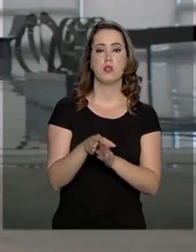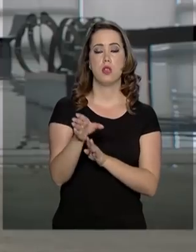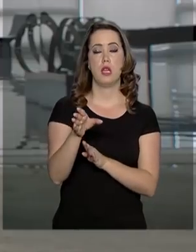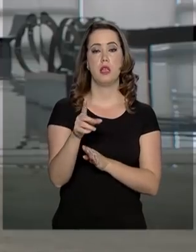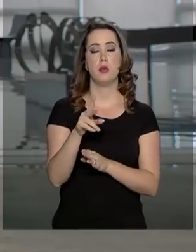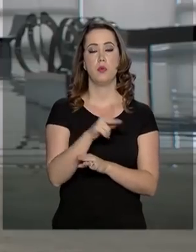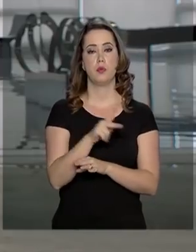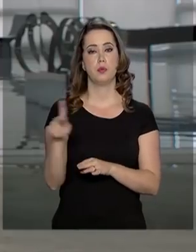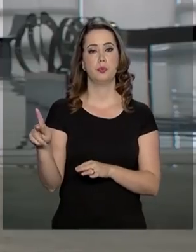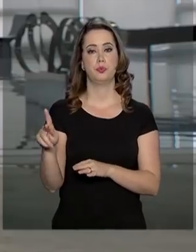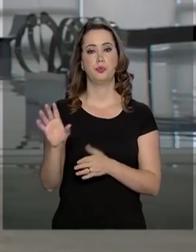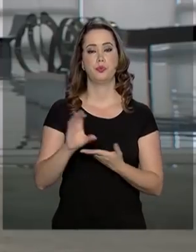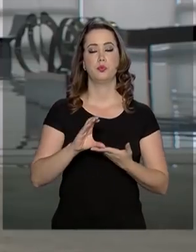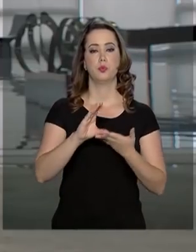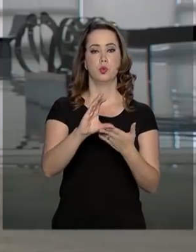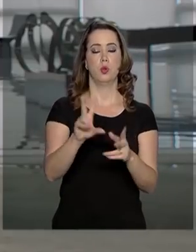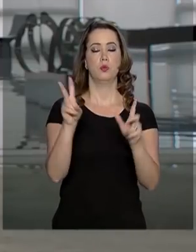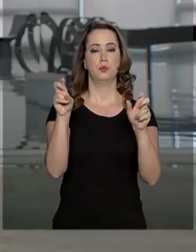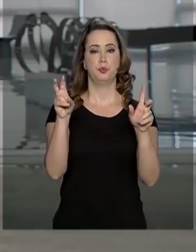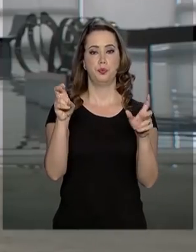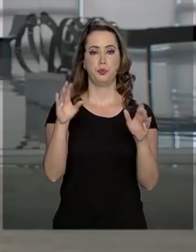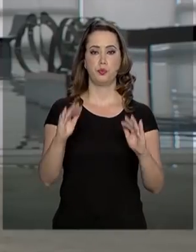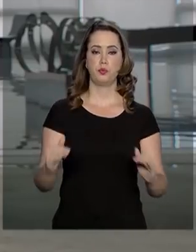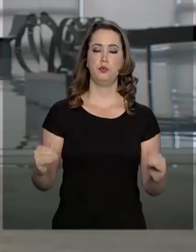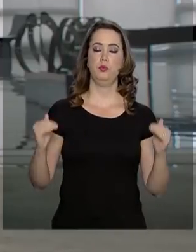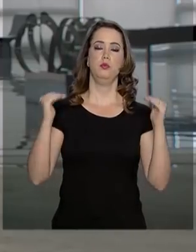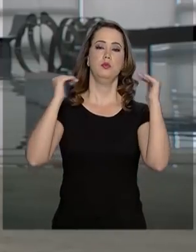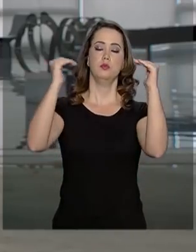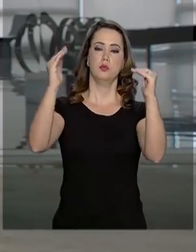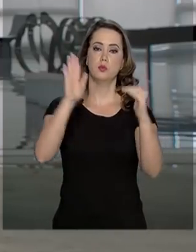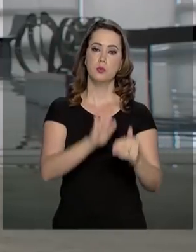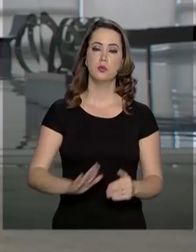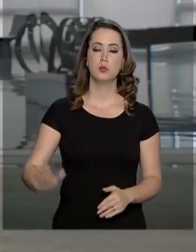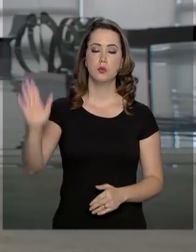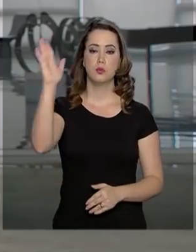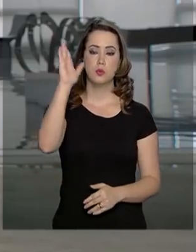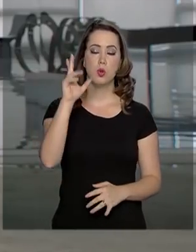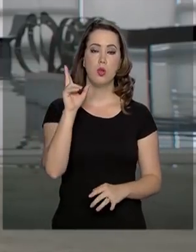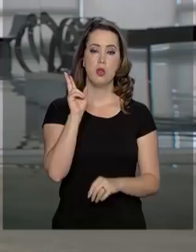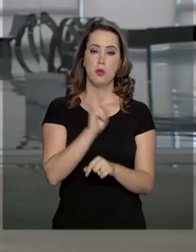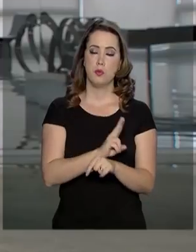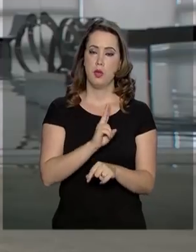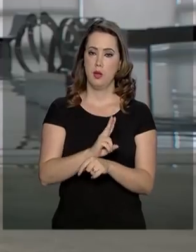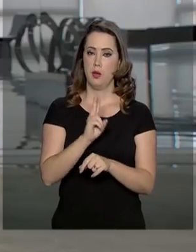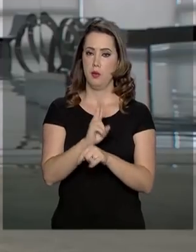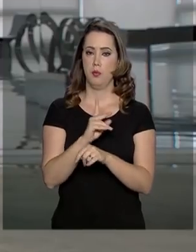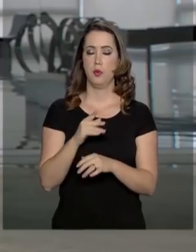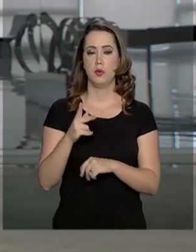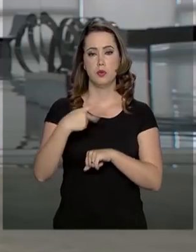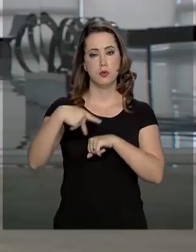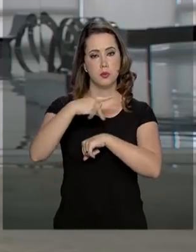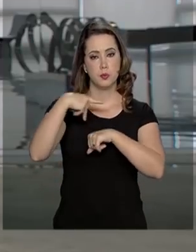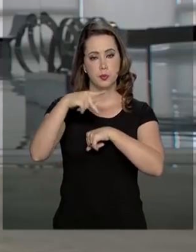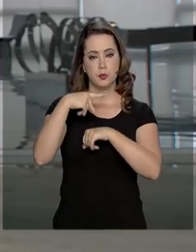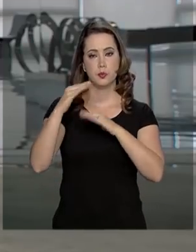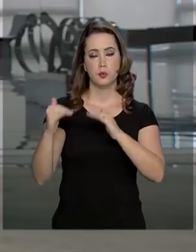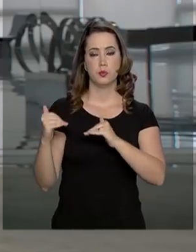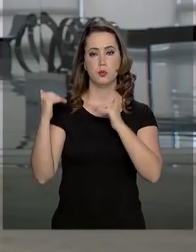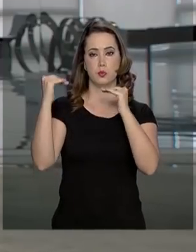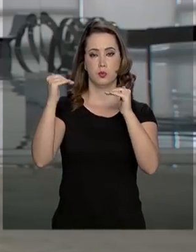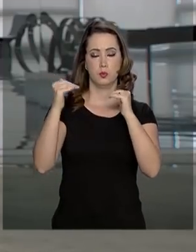presidente da República sobre assuntos ligados à soberania nacional e à defesa democrática, à defesa do Estado